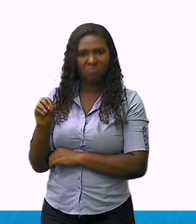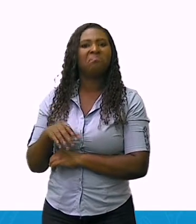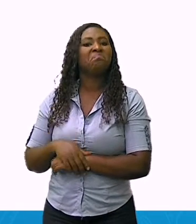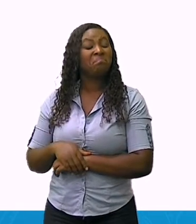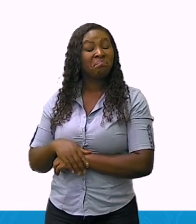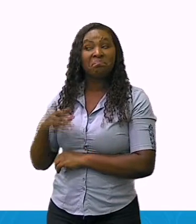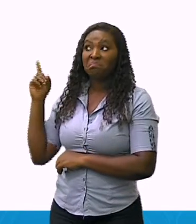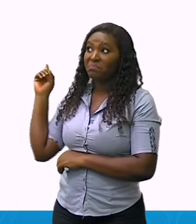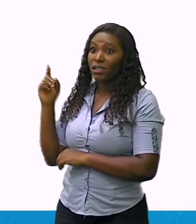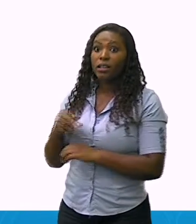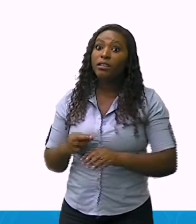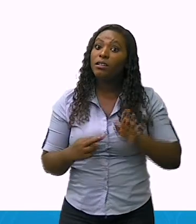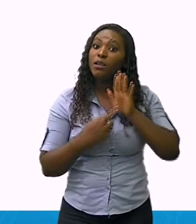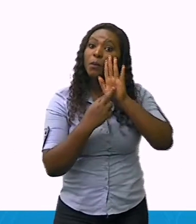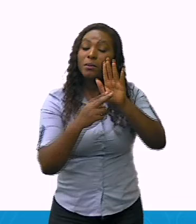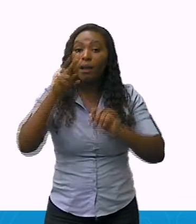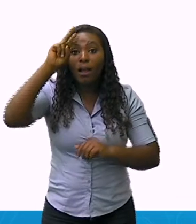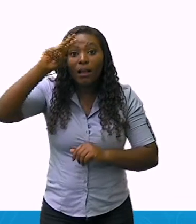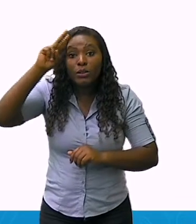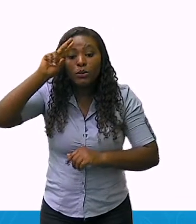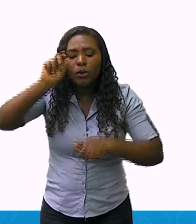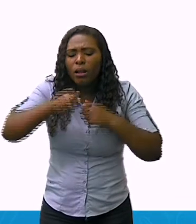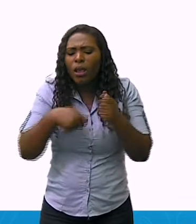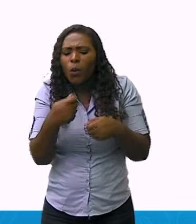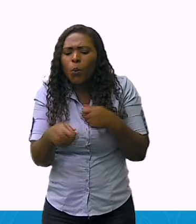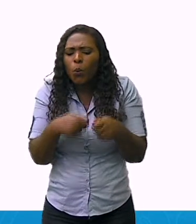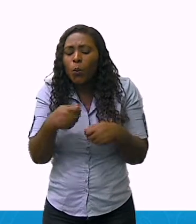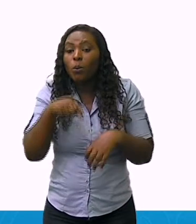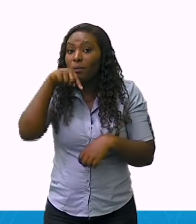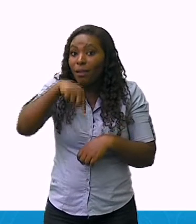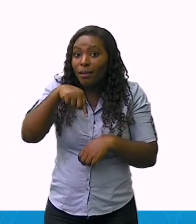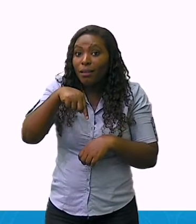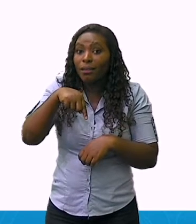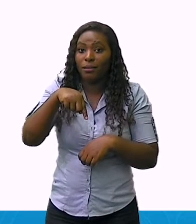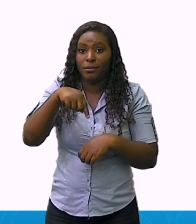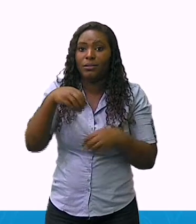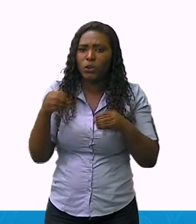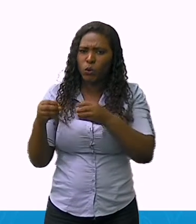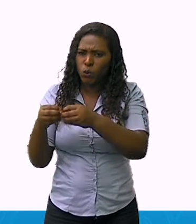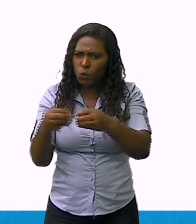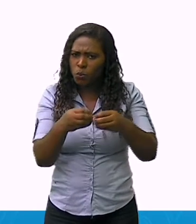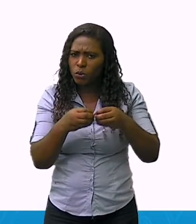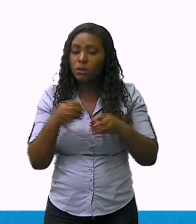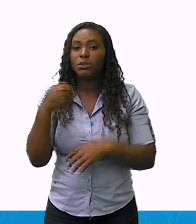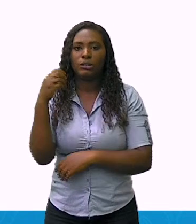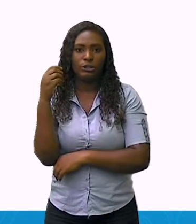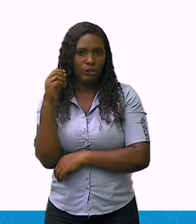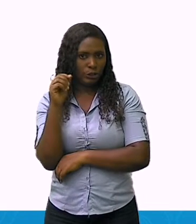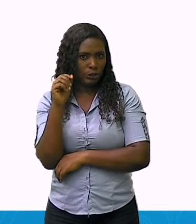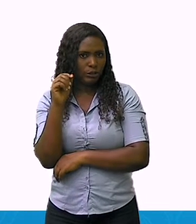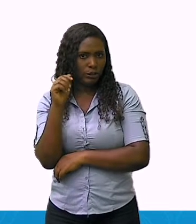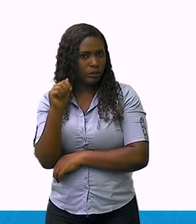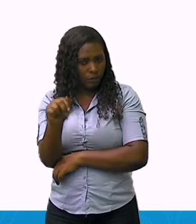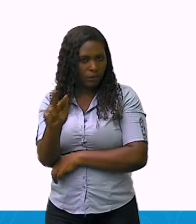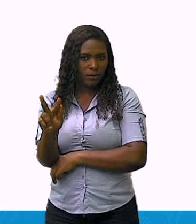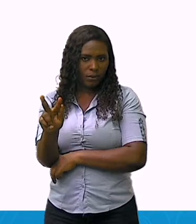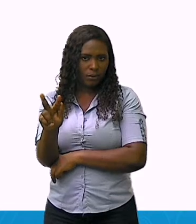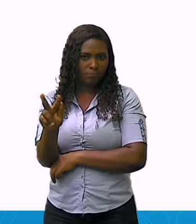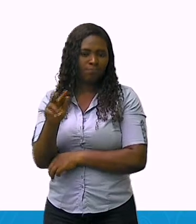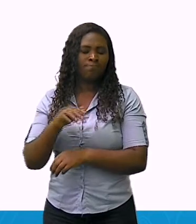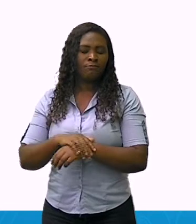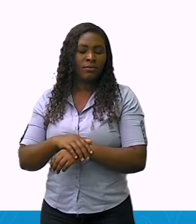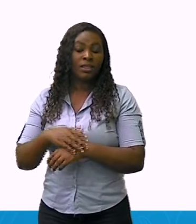econômica do município, sendo que este empreendimento foi mantido pela companhia Belgo